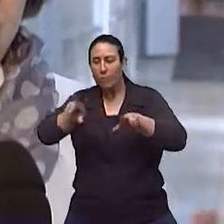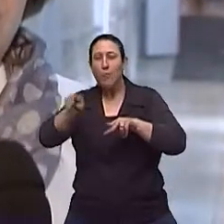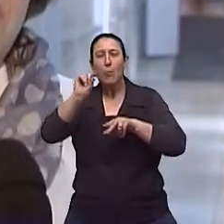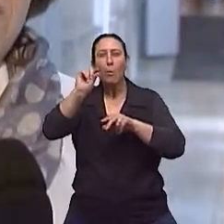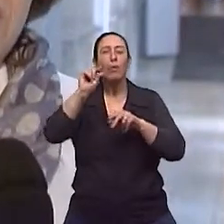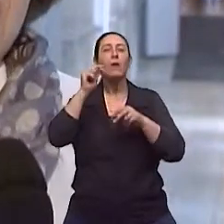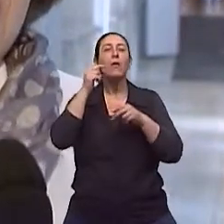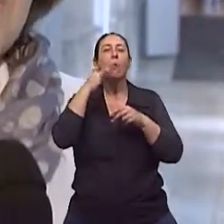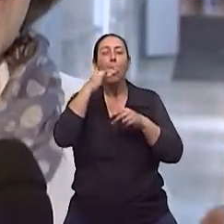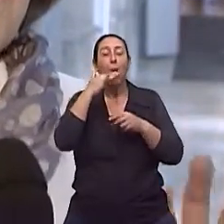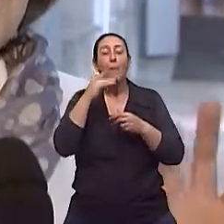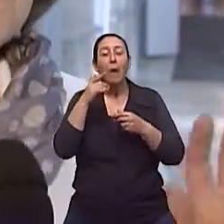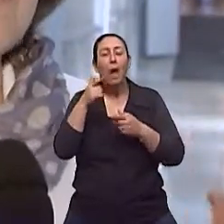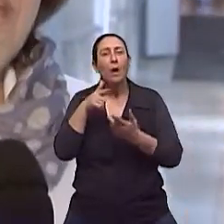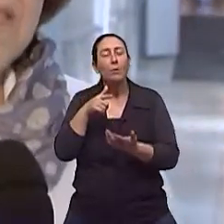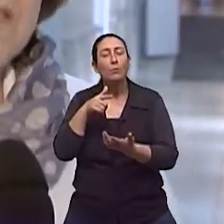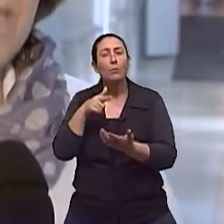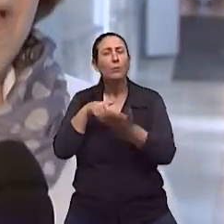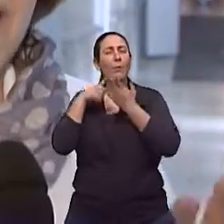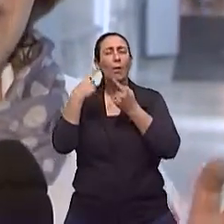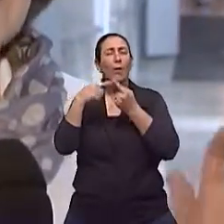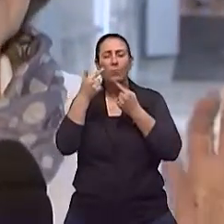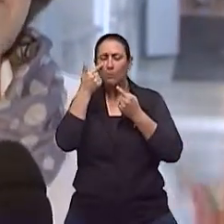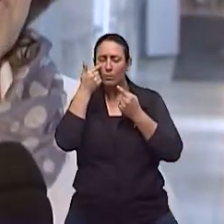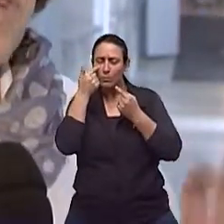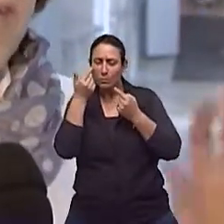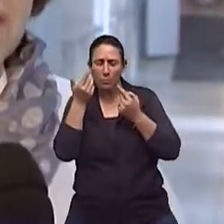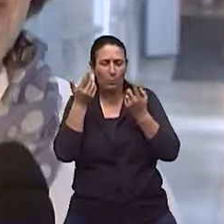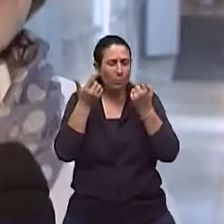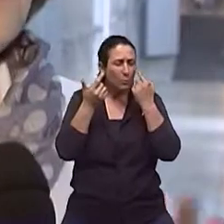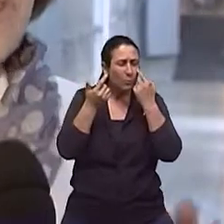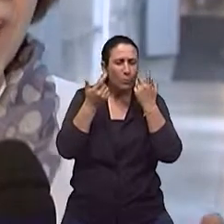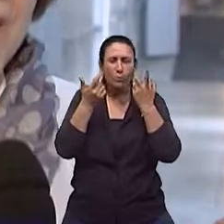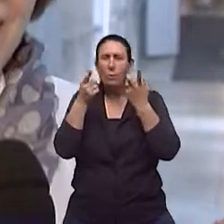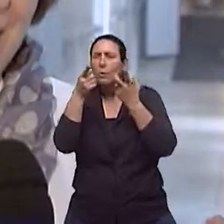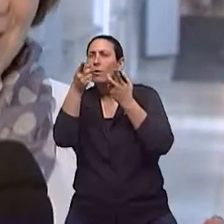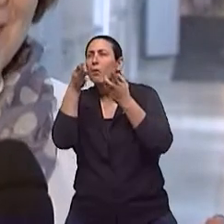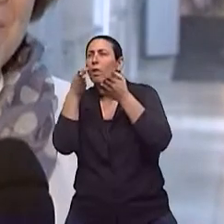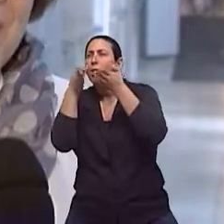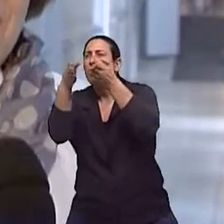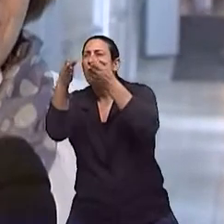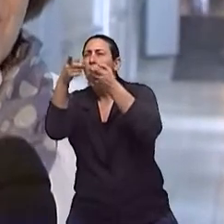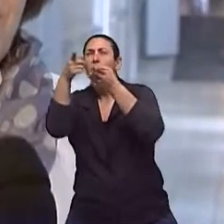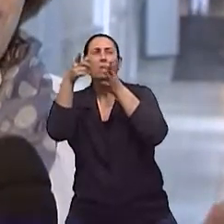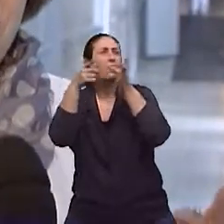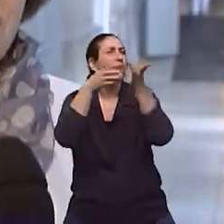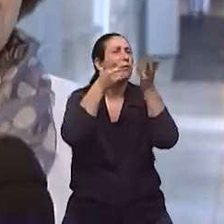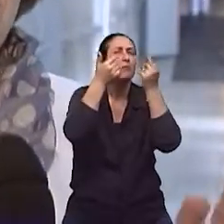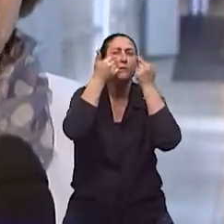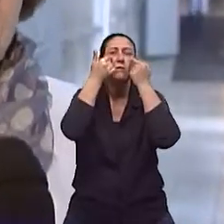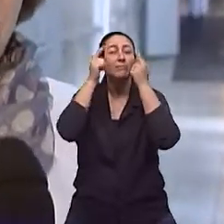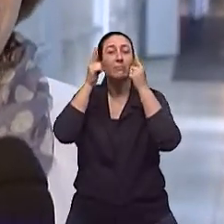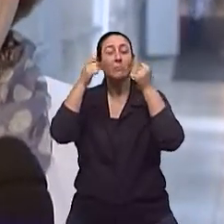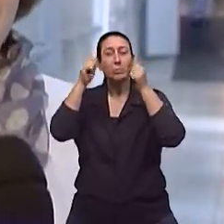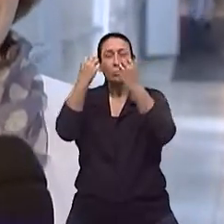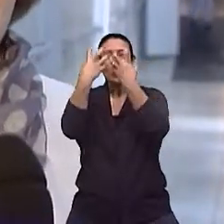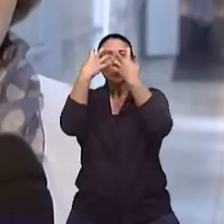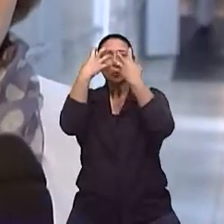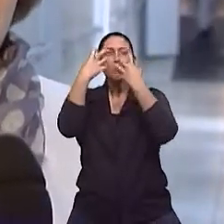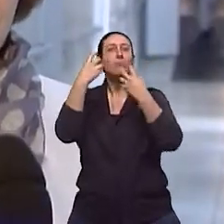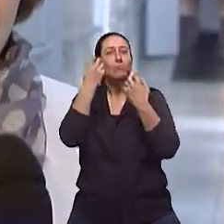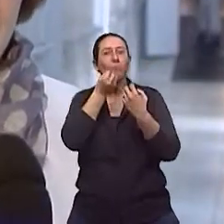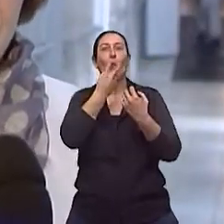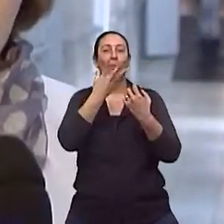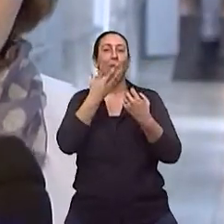com tons diferentes. Então, ele não consegue assimilar, saber onde que é a saída, onde que é a entrada. Então, o risco de fazer uma queda